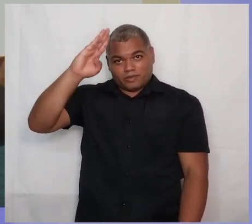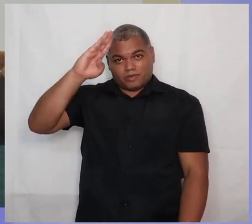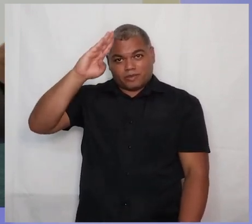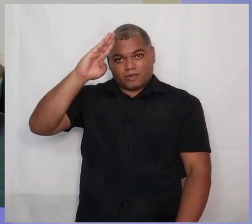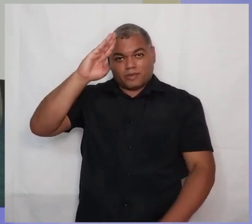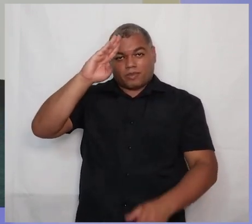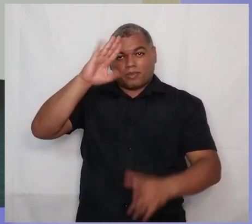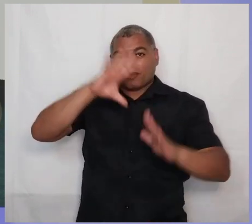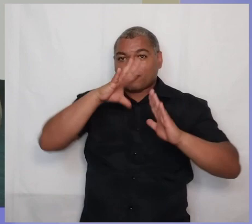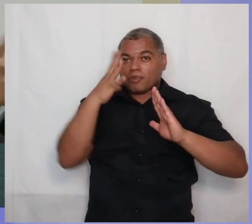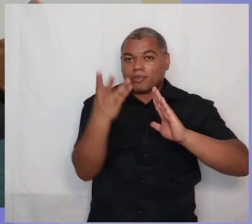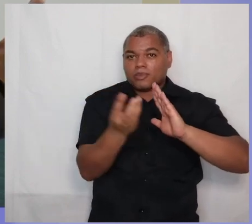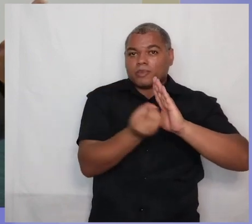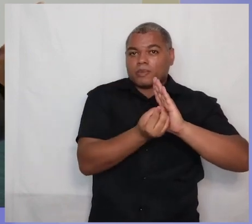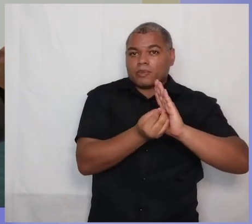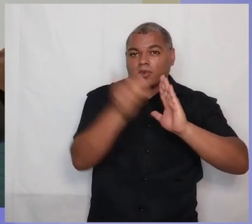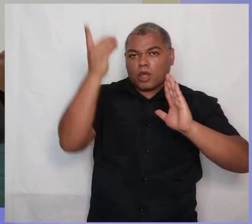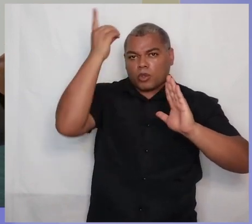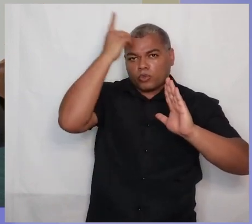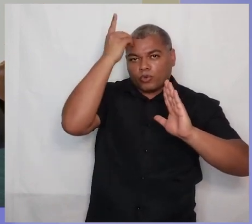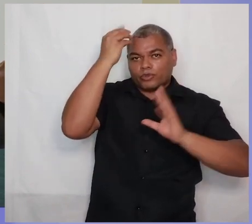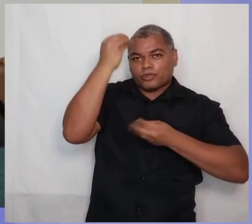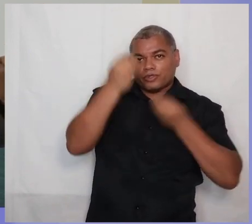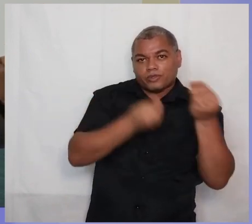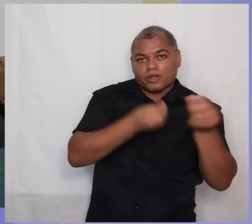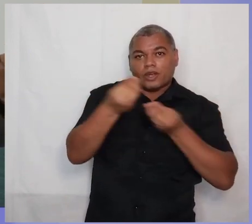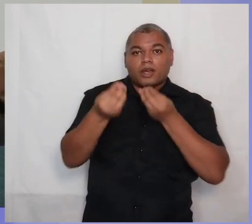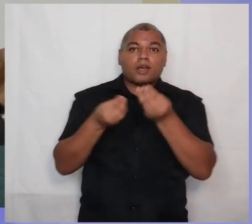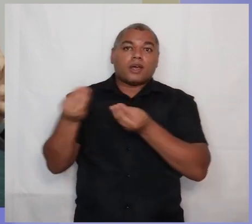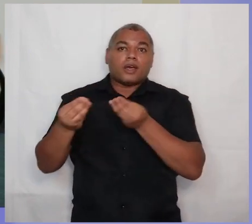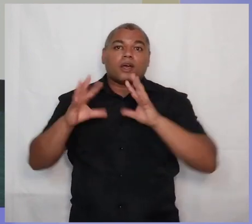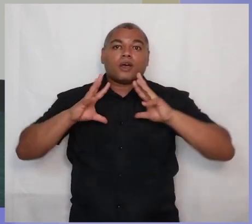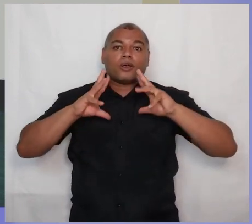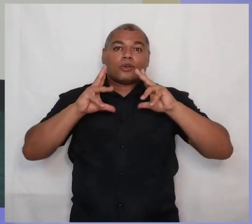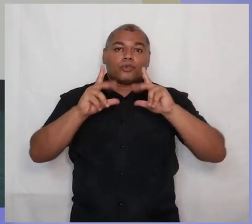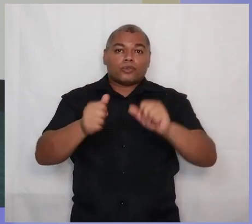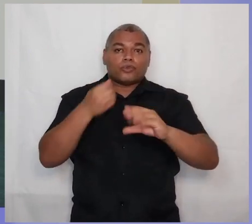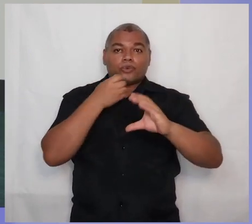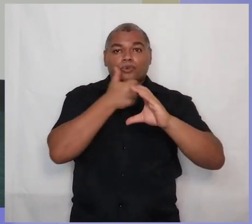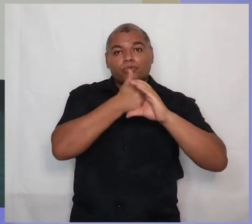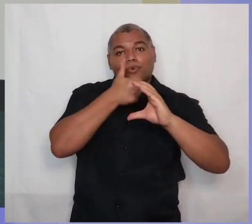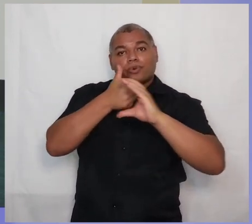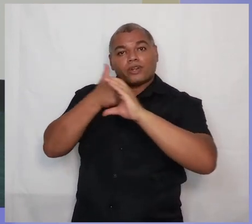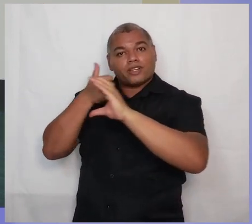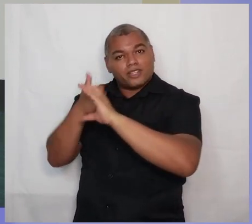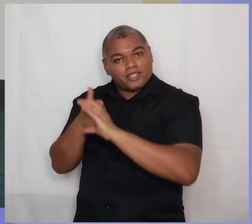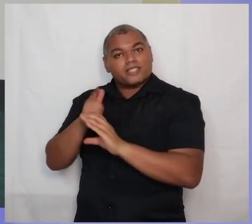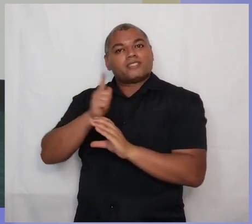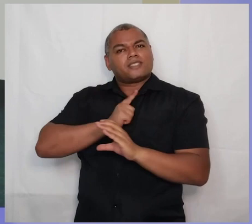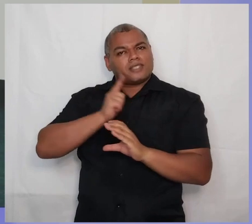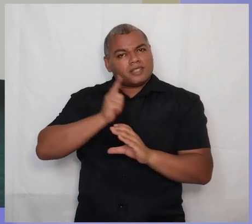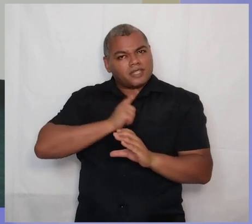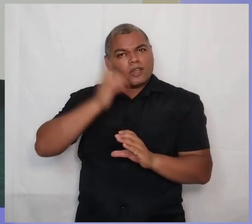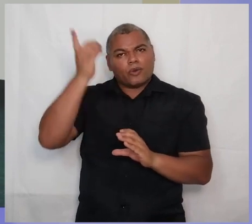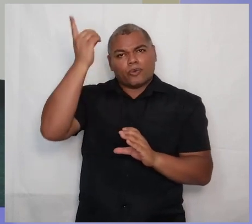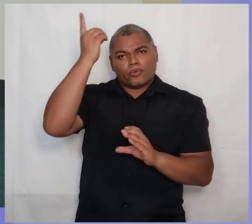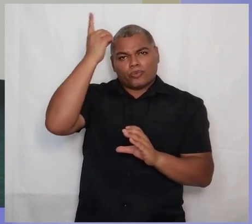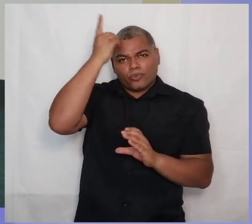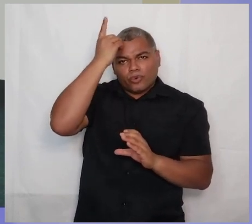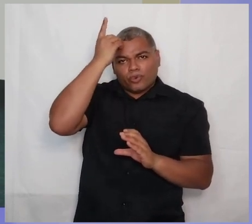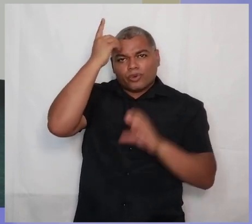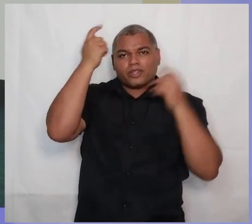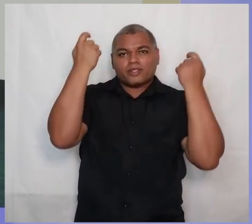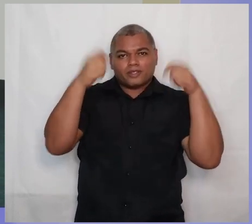para o corpo. Todo crente tem algum dom espiritual. E esses crentes serão dirigidos no uso desses dons